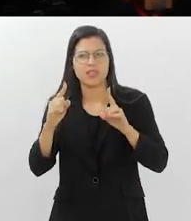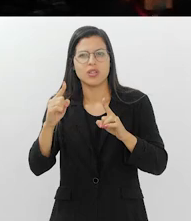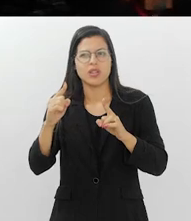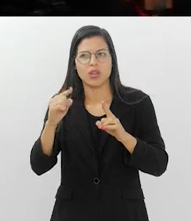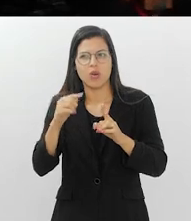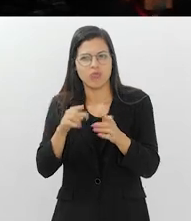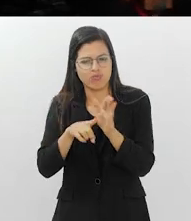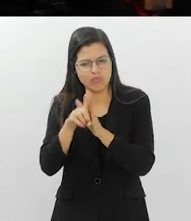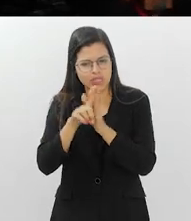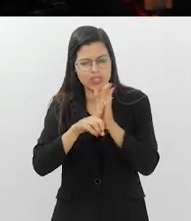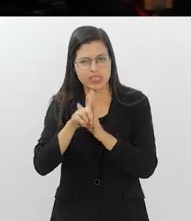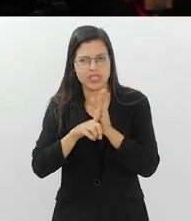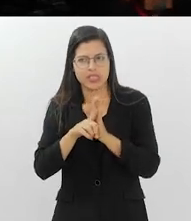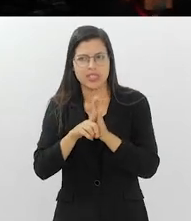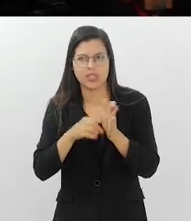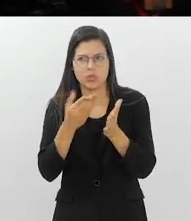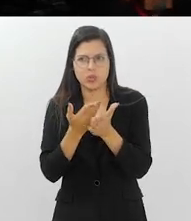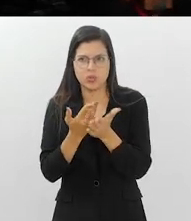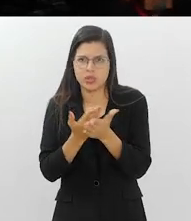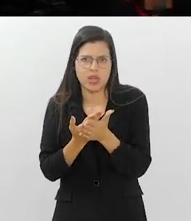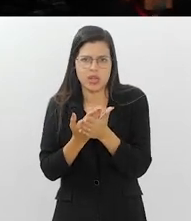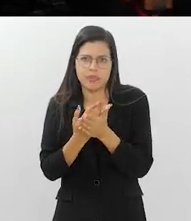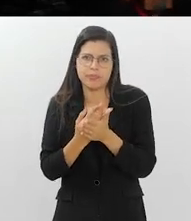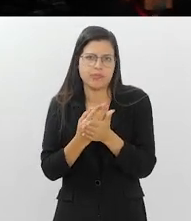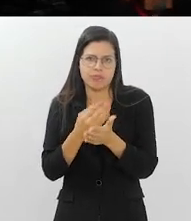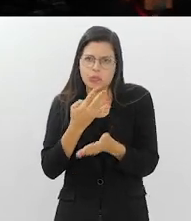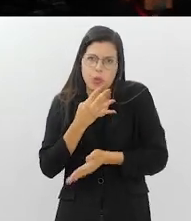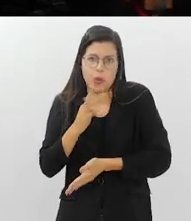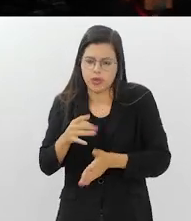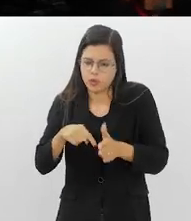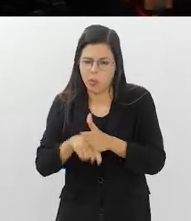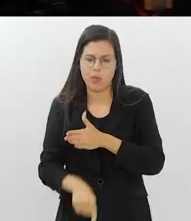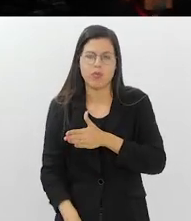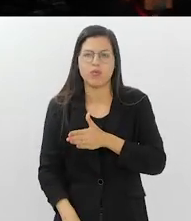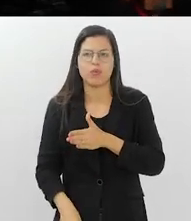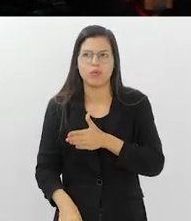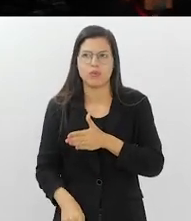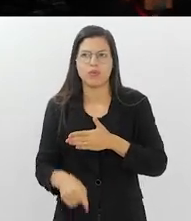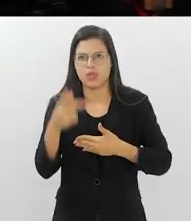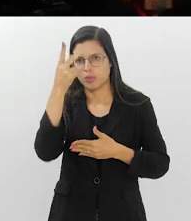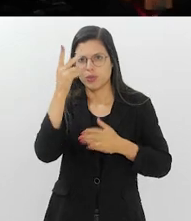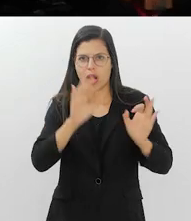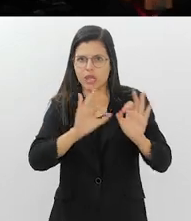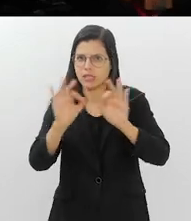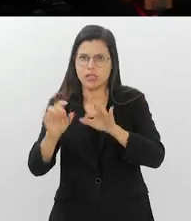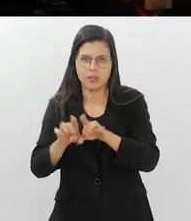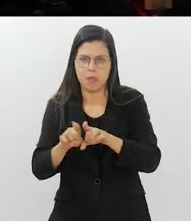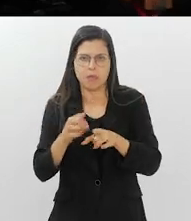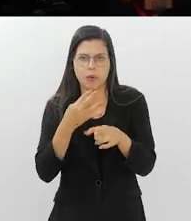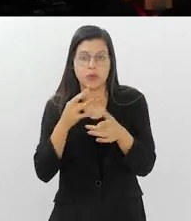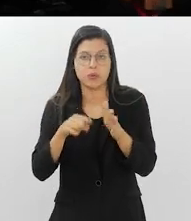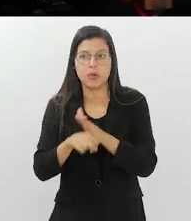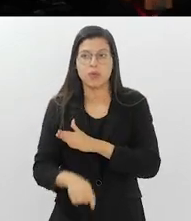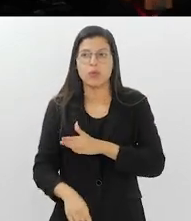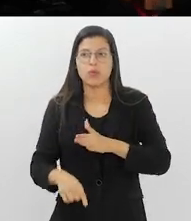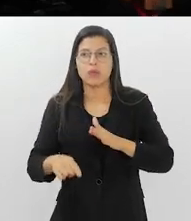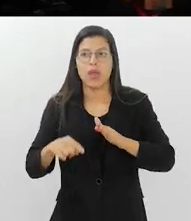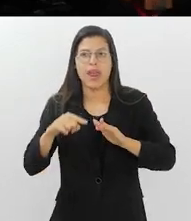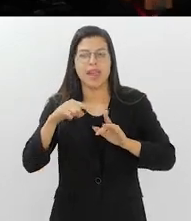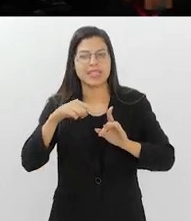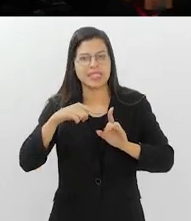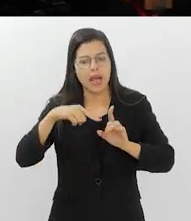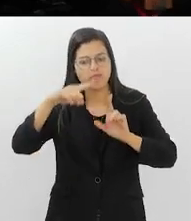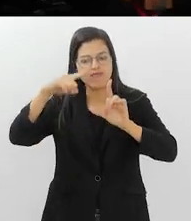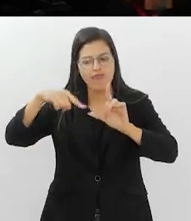né? E isso aqui é uma opinião leiga minha, como a da maioria da população que nos assiste, é verdade que essa variação entre